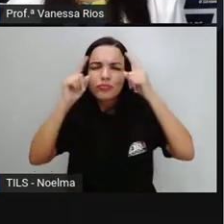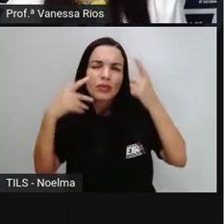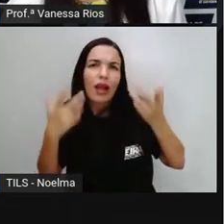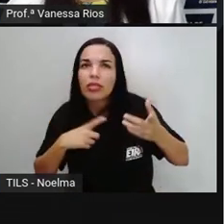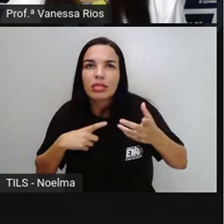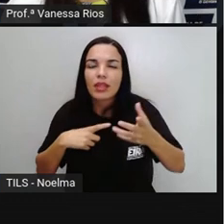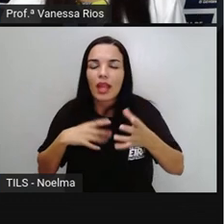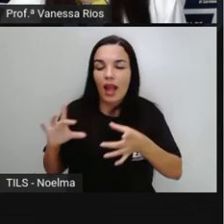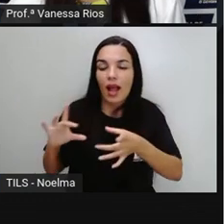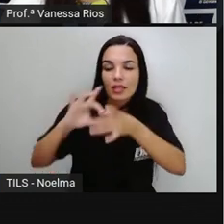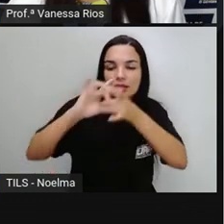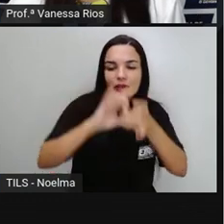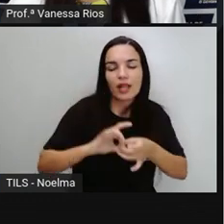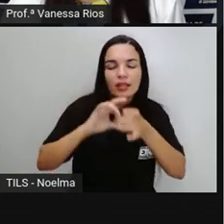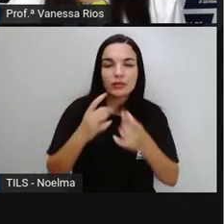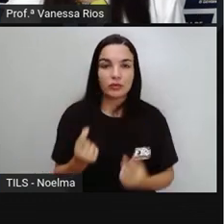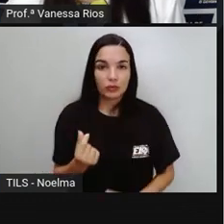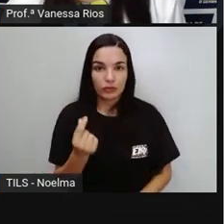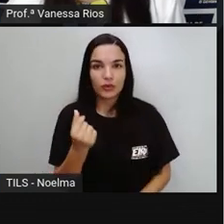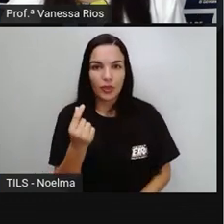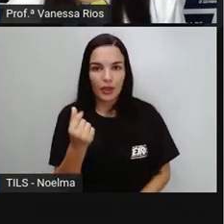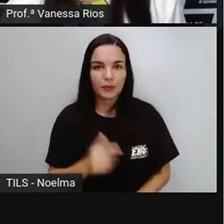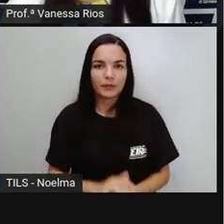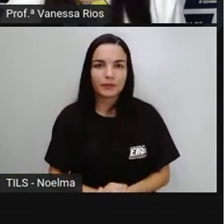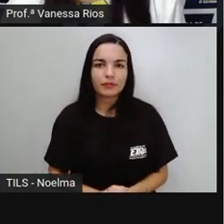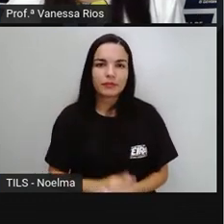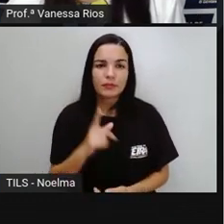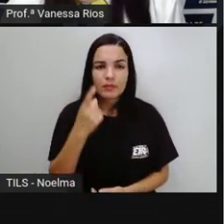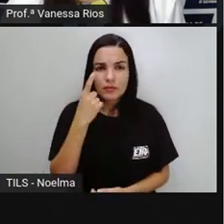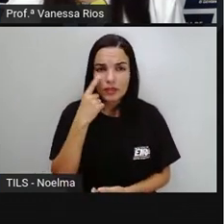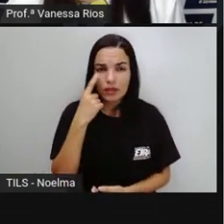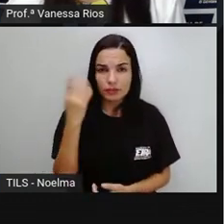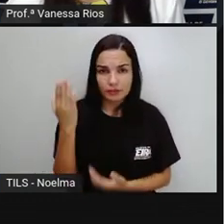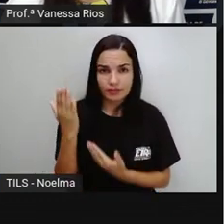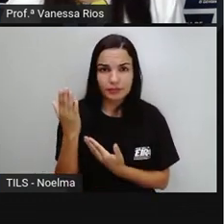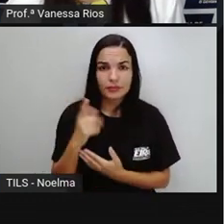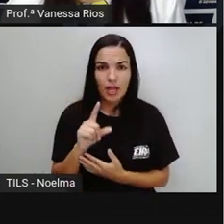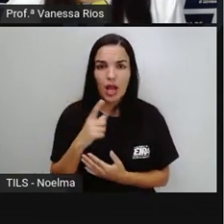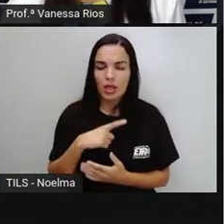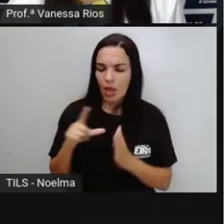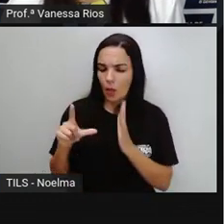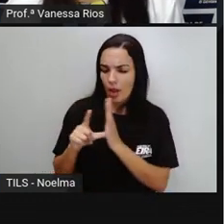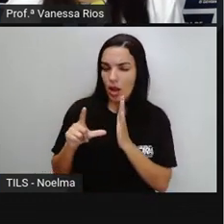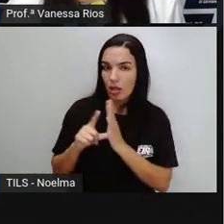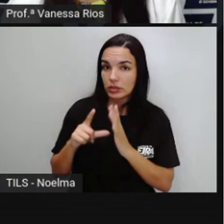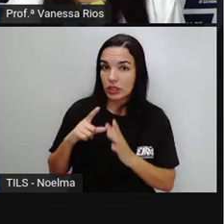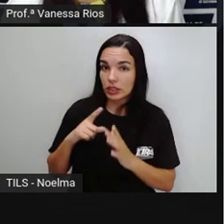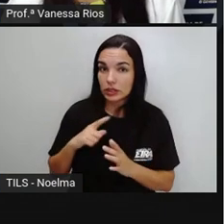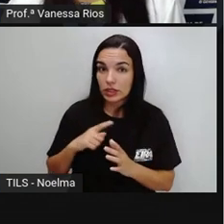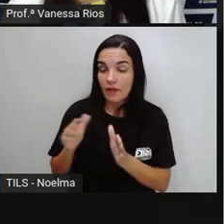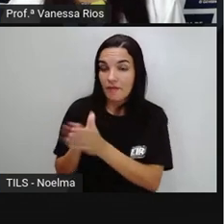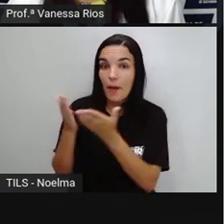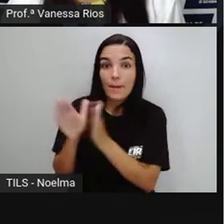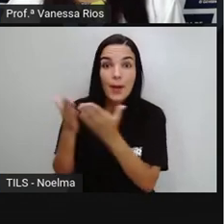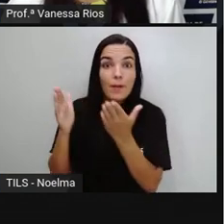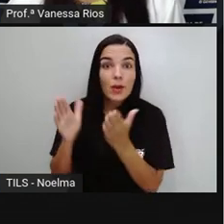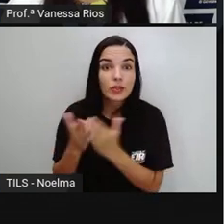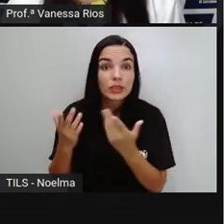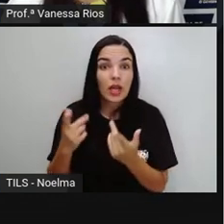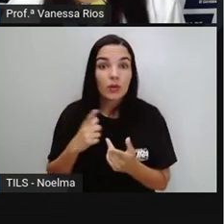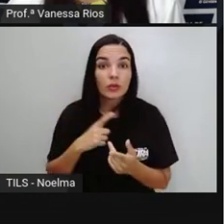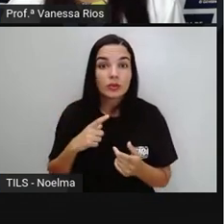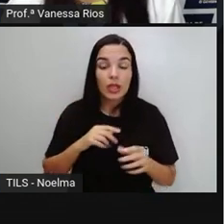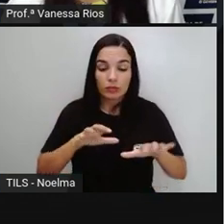Relacionando Ao sistema monetário Então olhem Só para esse problema Uma loja Está realizando Uma promoção De